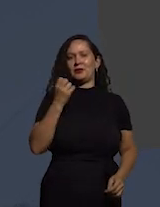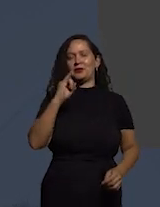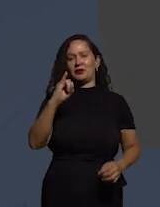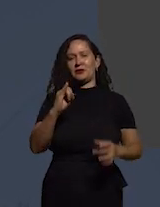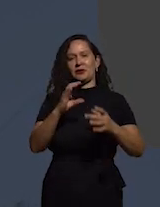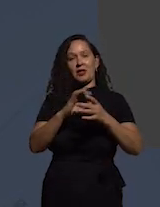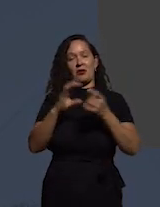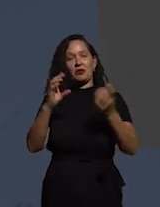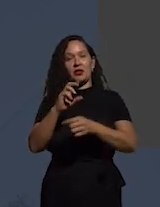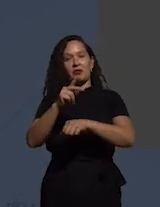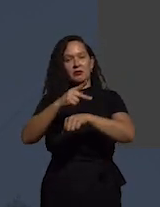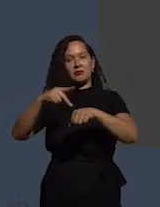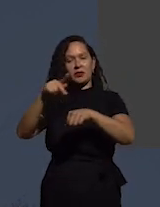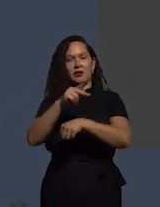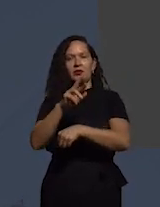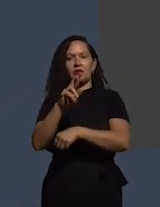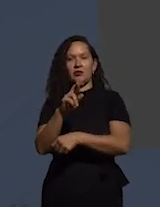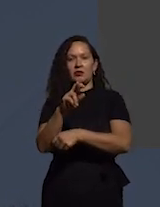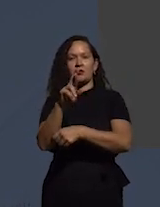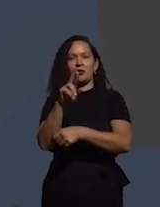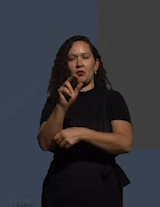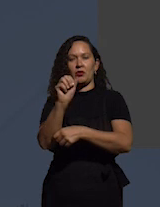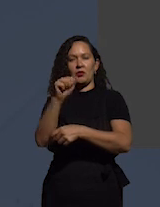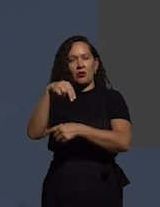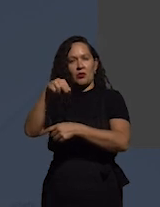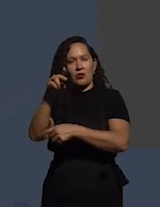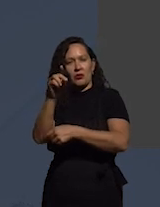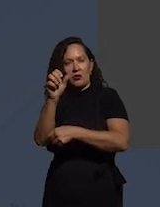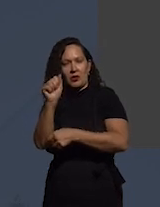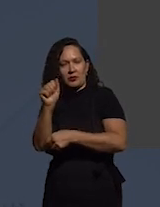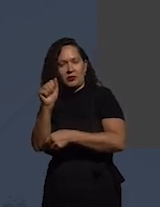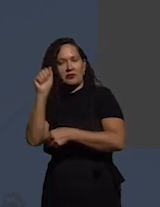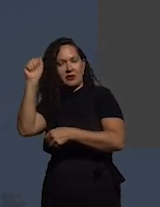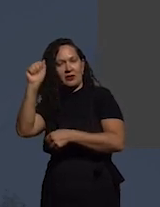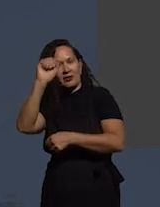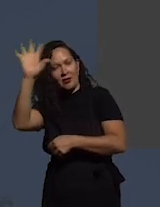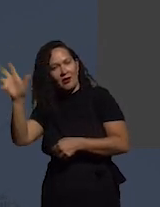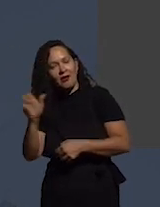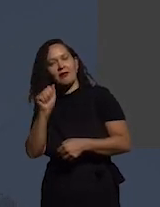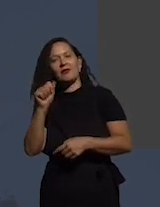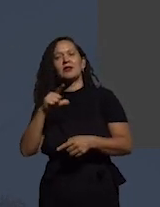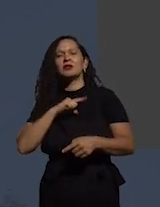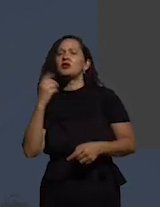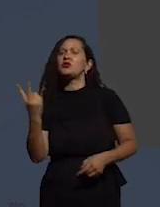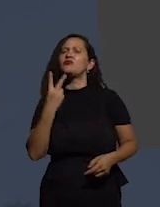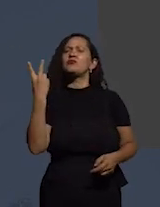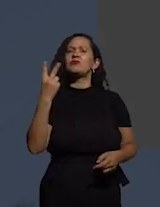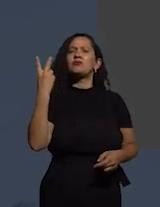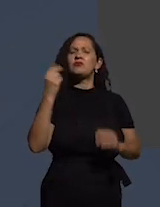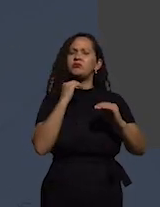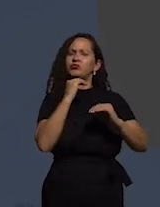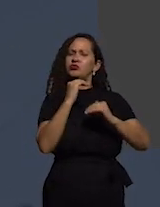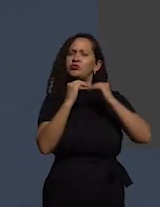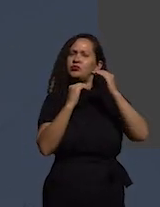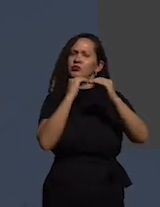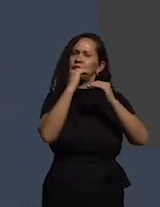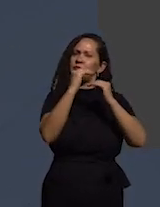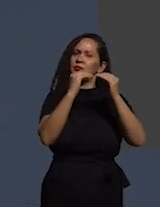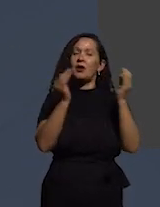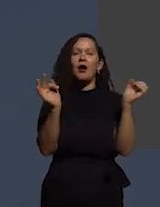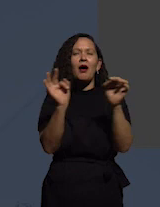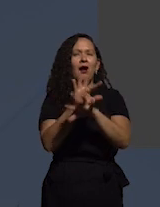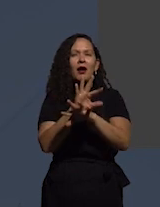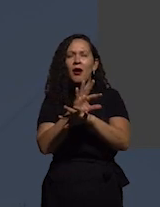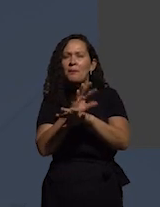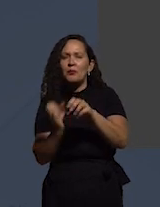Ruanda é uma excepção no contexto africano que está trazendo um grande valor para o seu desenvolvimento erradicou o